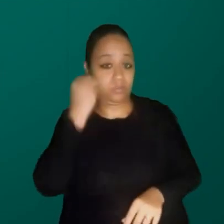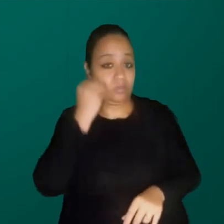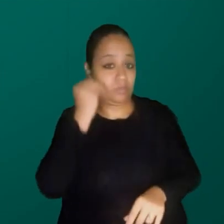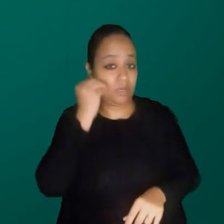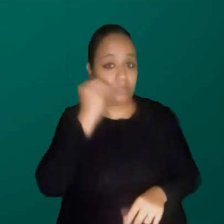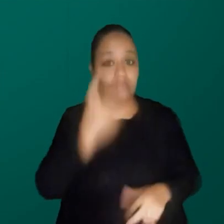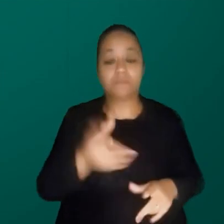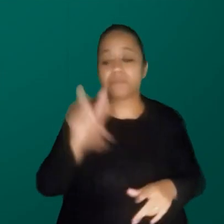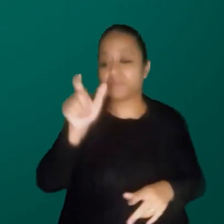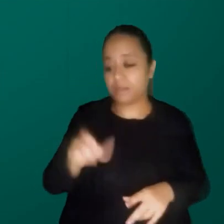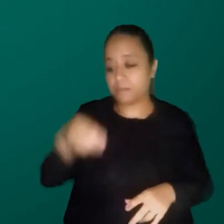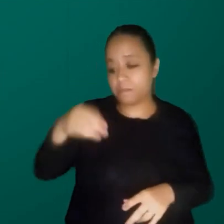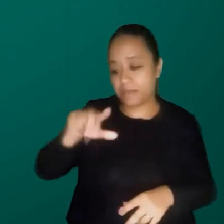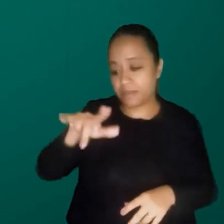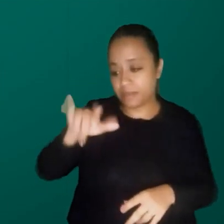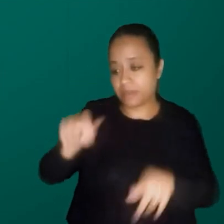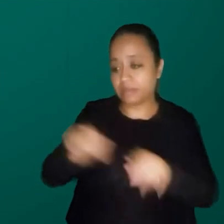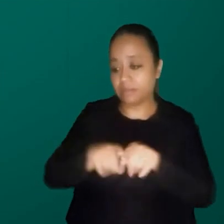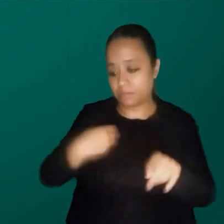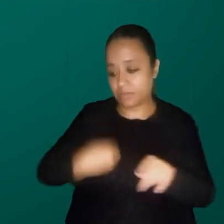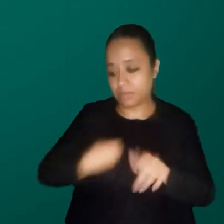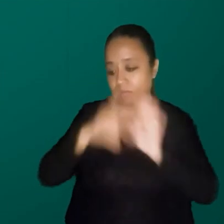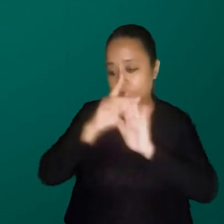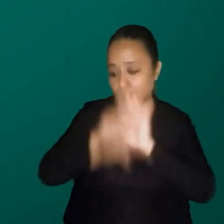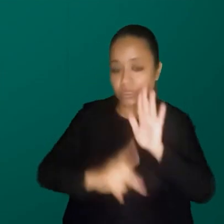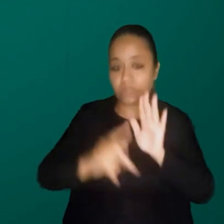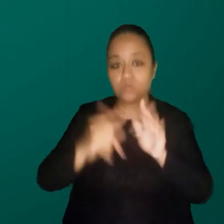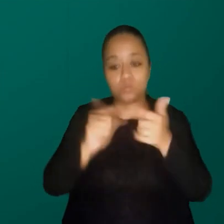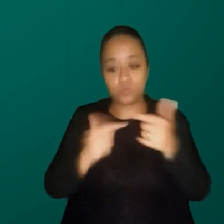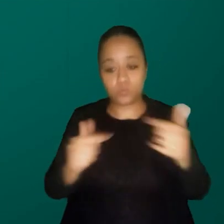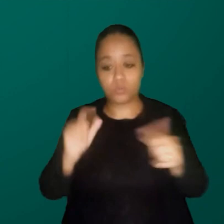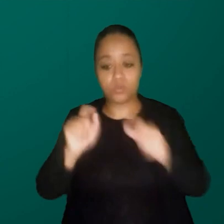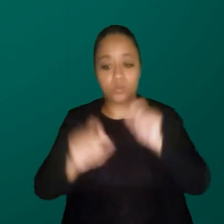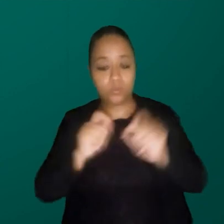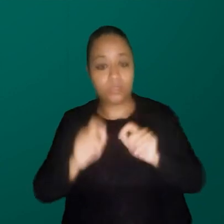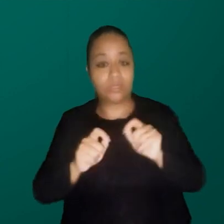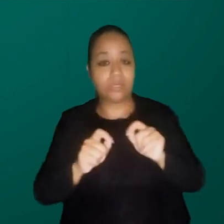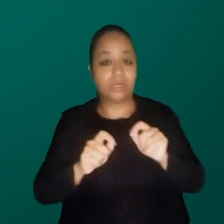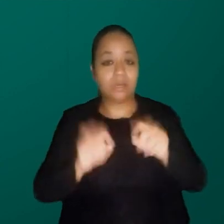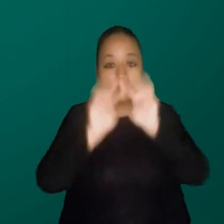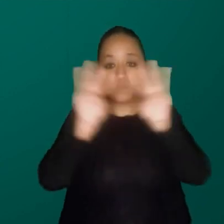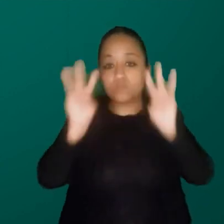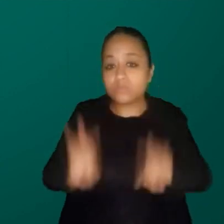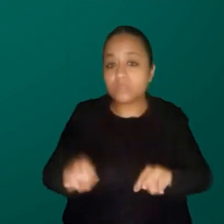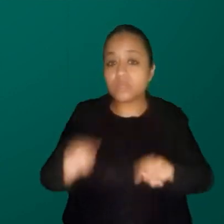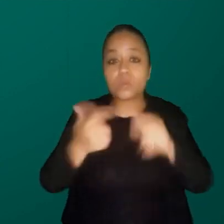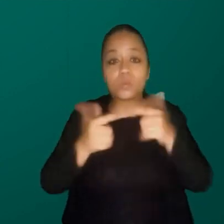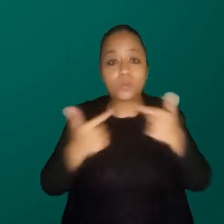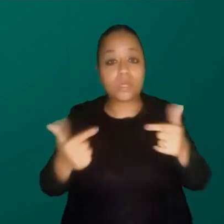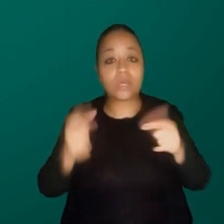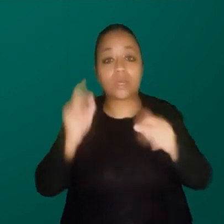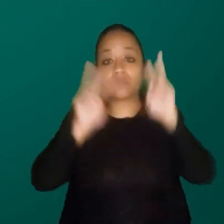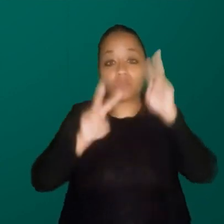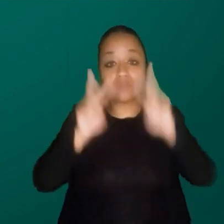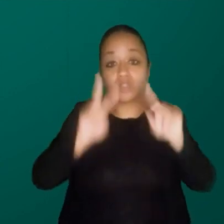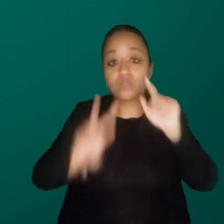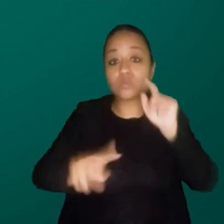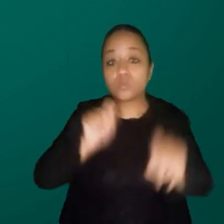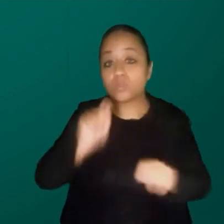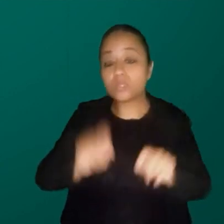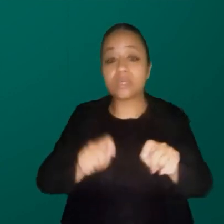gente tem tido, a Milena também faz parte desse projeto, é que não existe, nos museus, pelo menos a gente não tem visto,